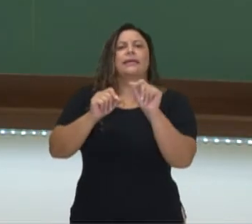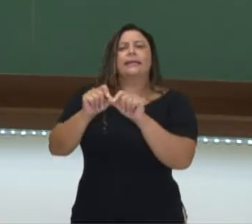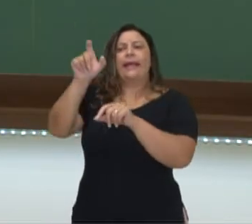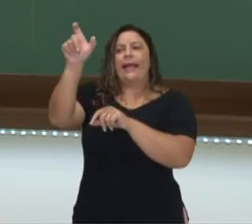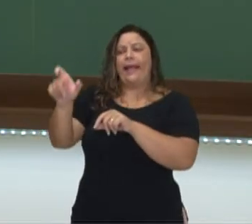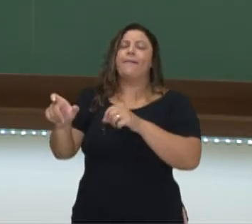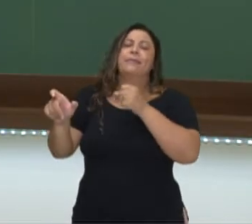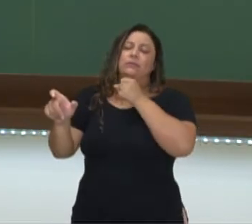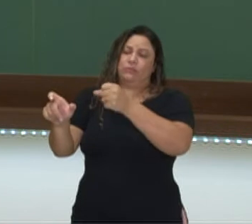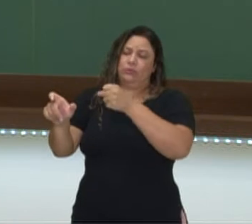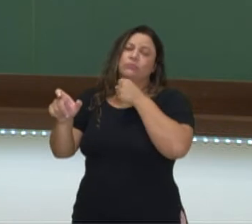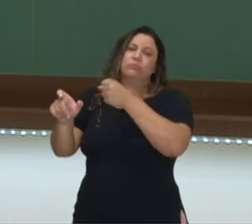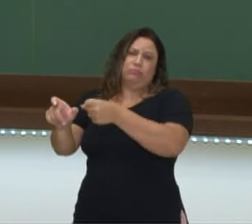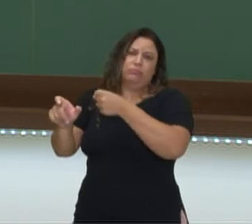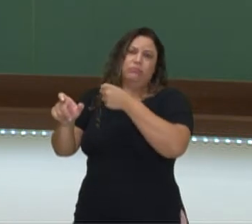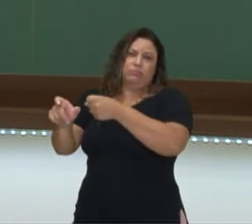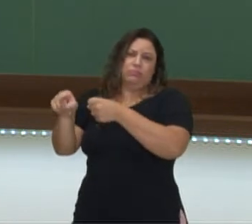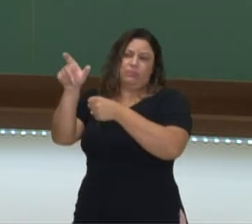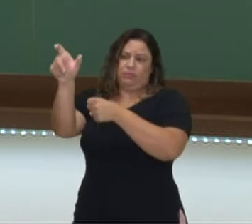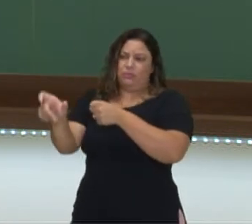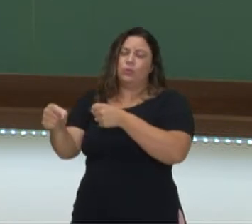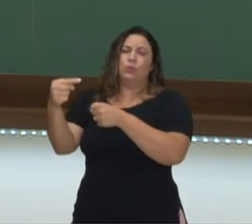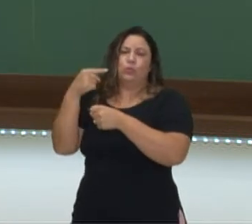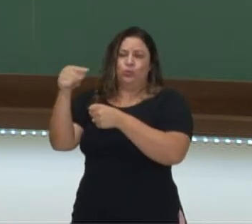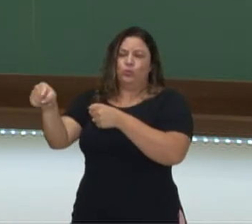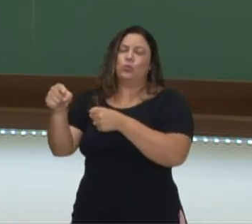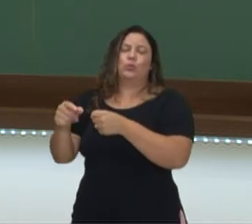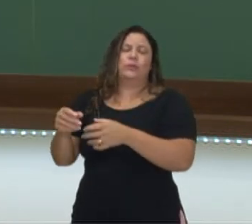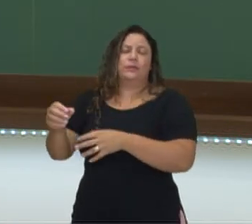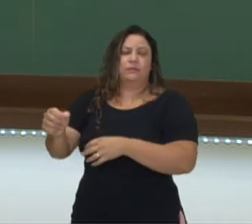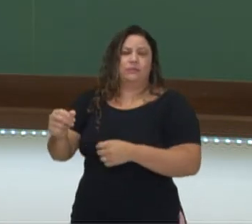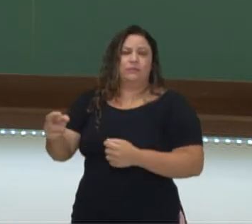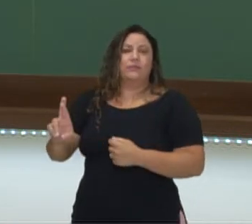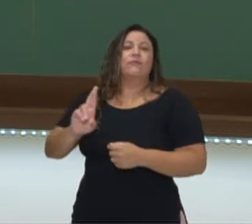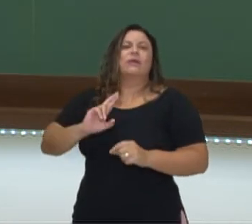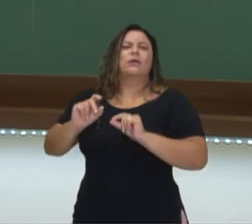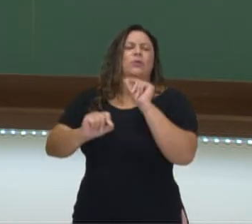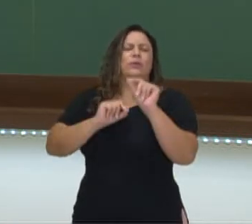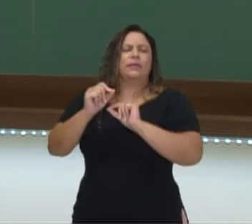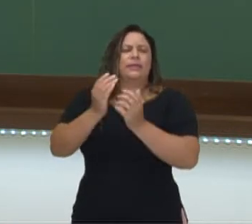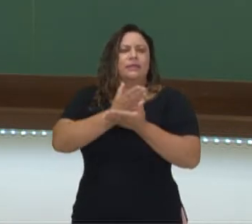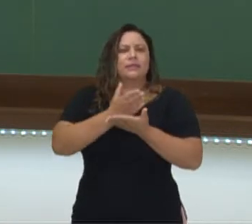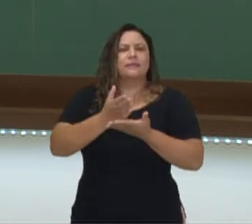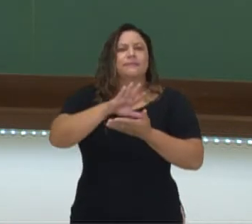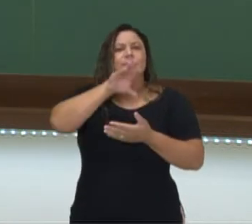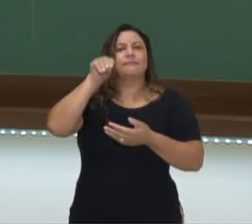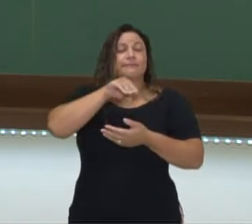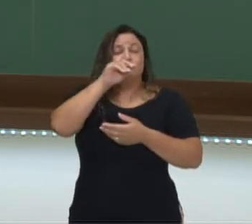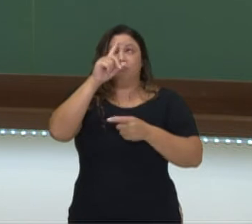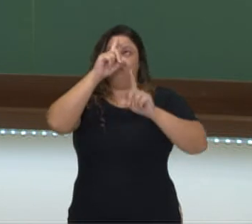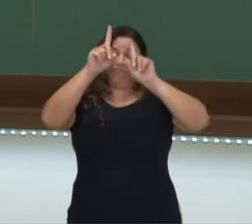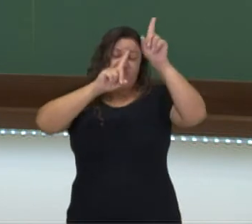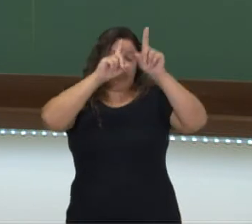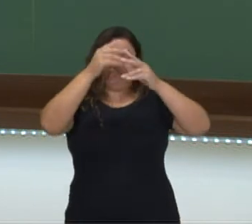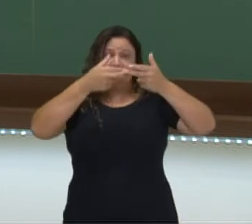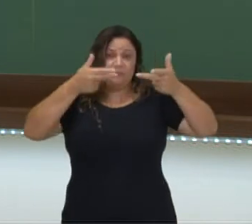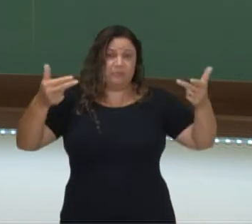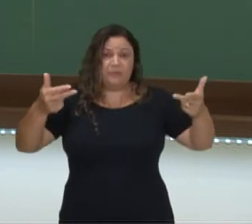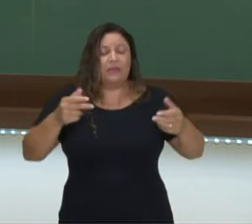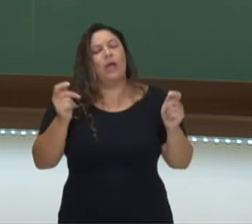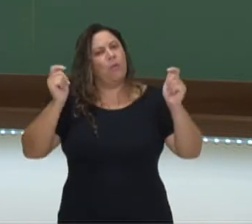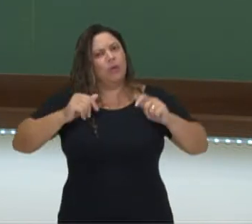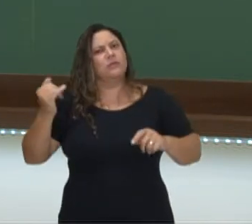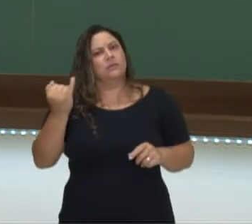pessoa que está sendo entrevistada, ela vai introduzir ali, vai falar alguma ideia que pode ser